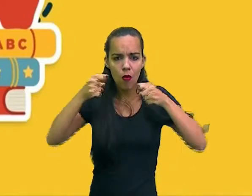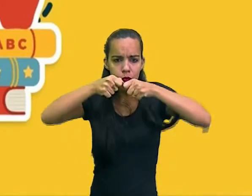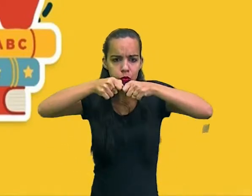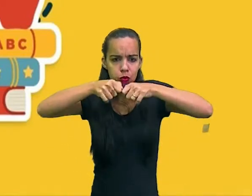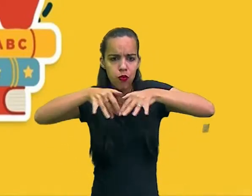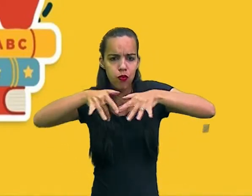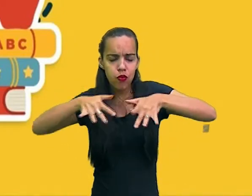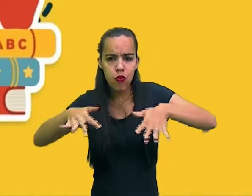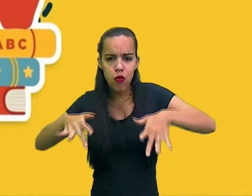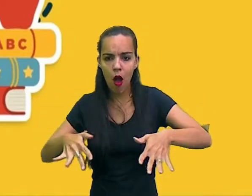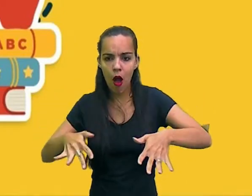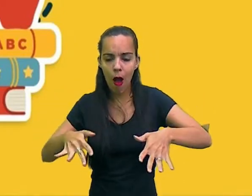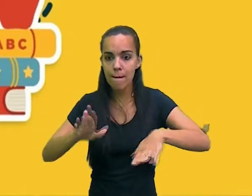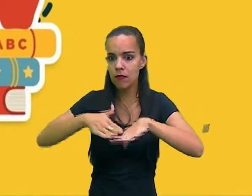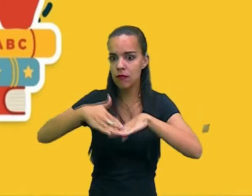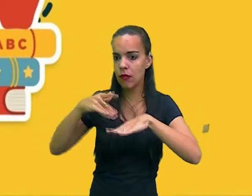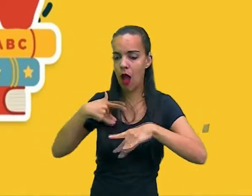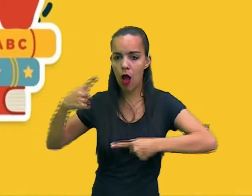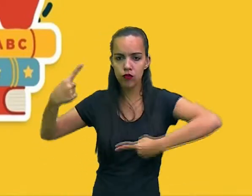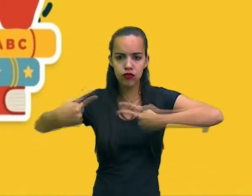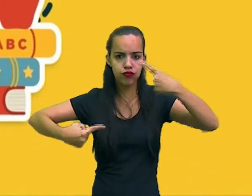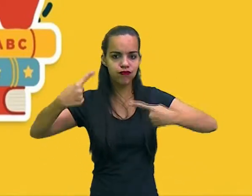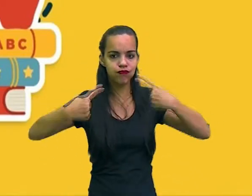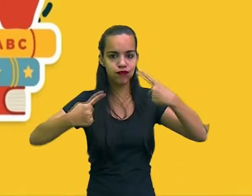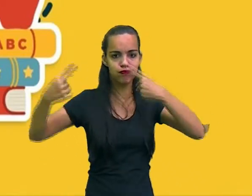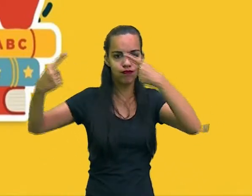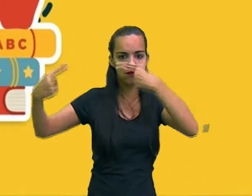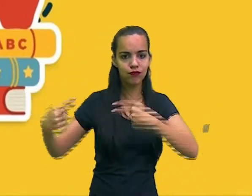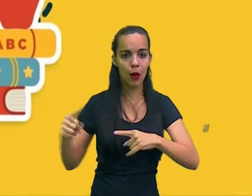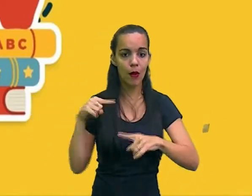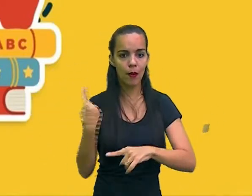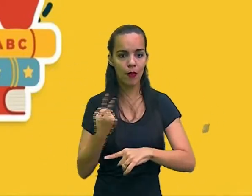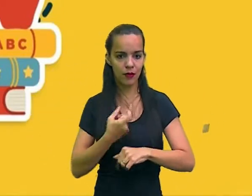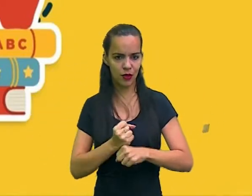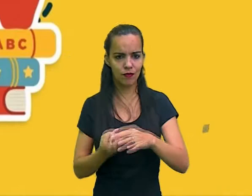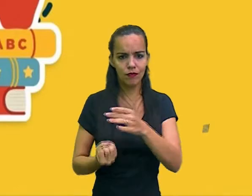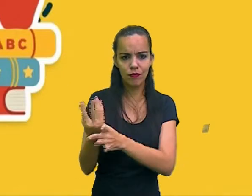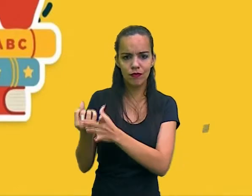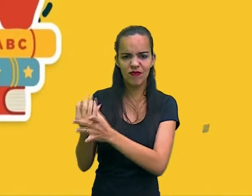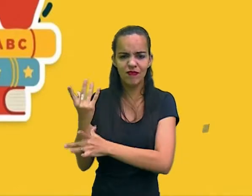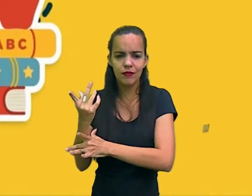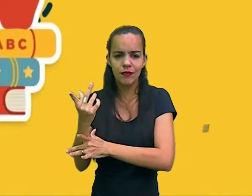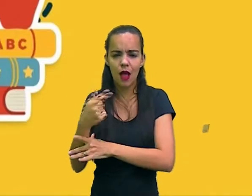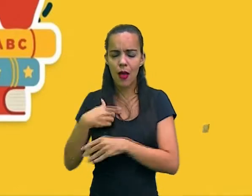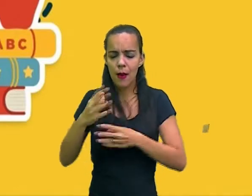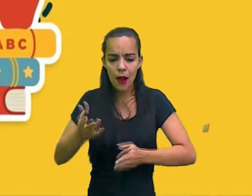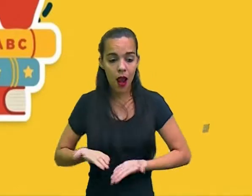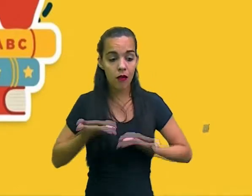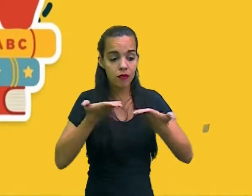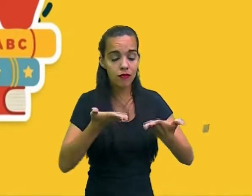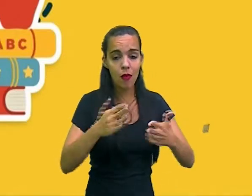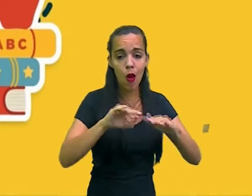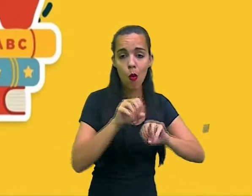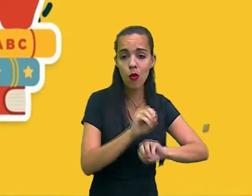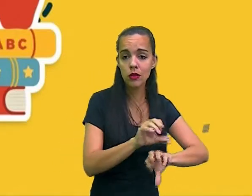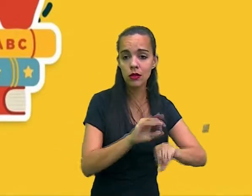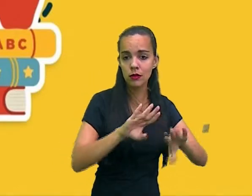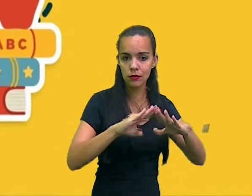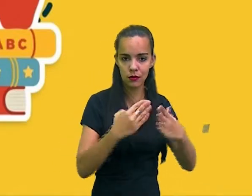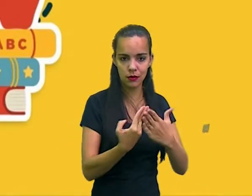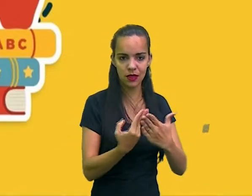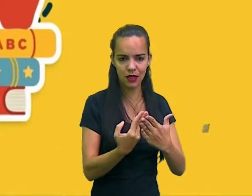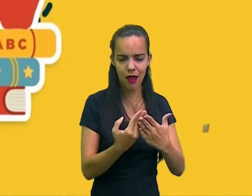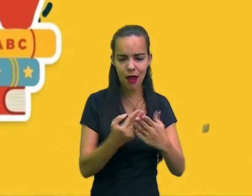mais desafios surgiram. Levar o ensino nas casas pela tela do computador.